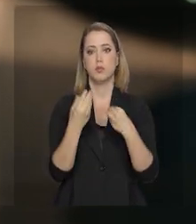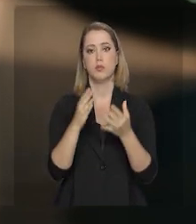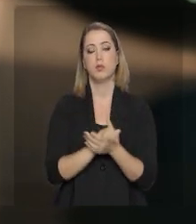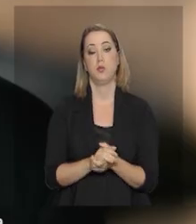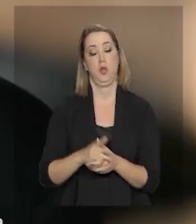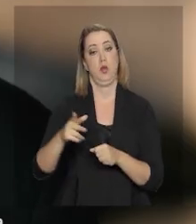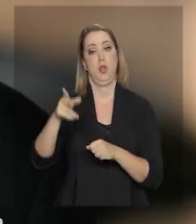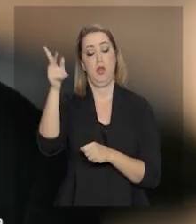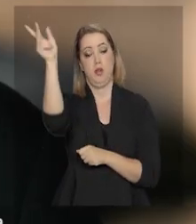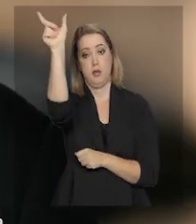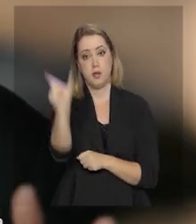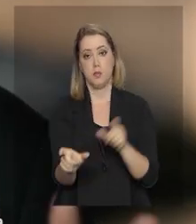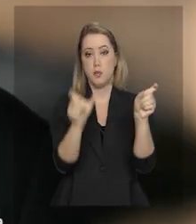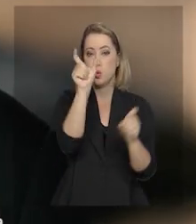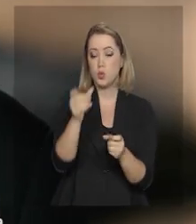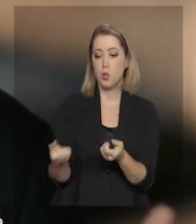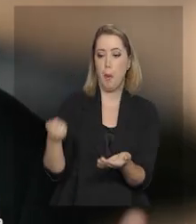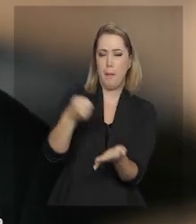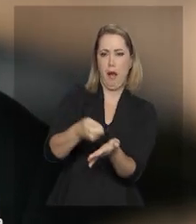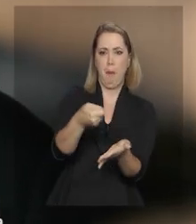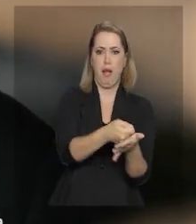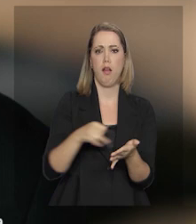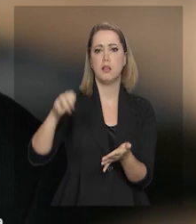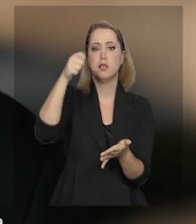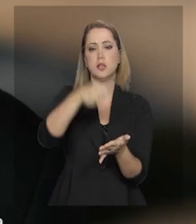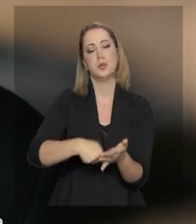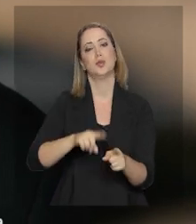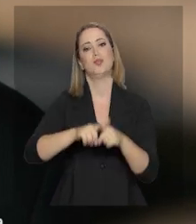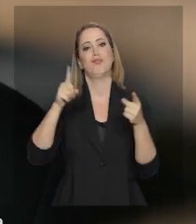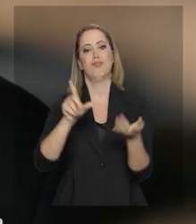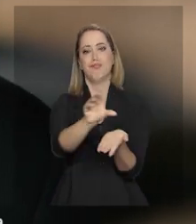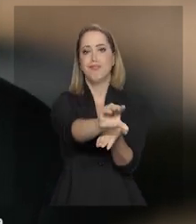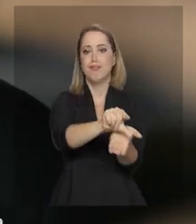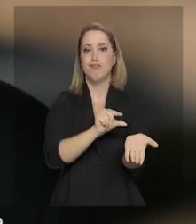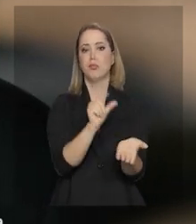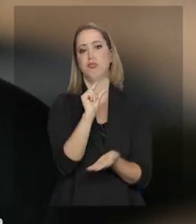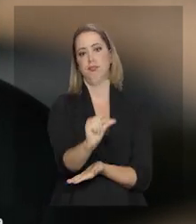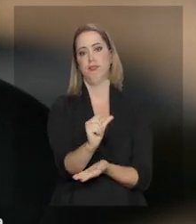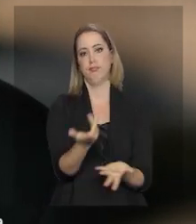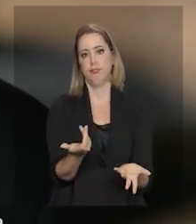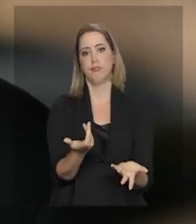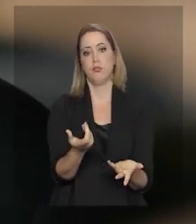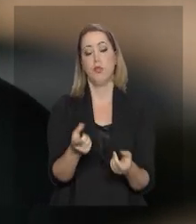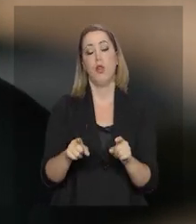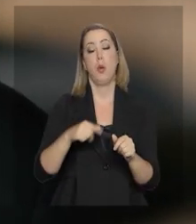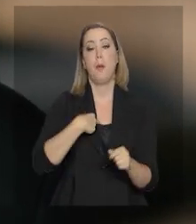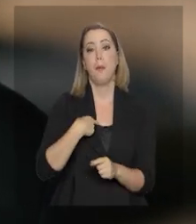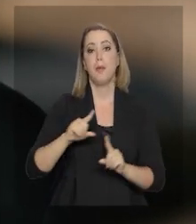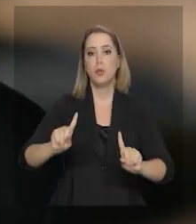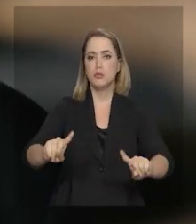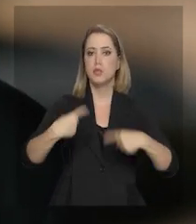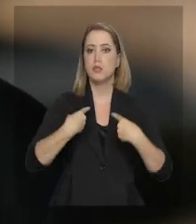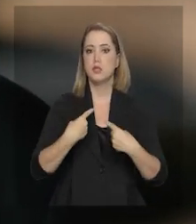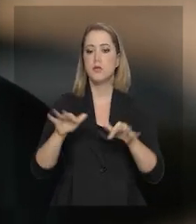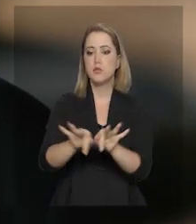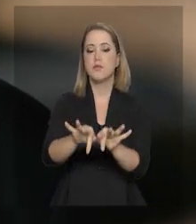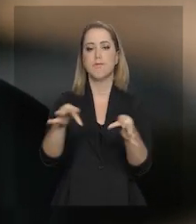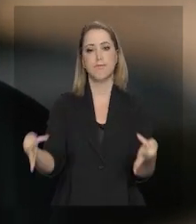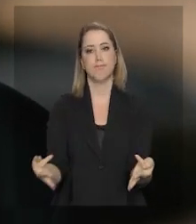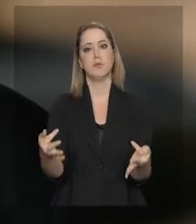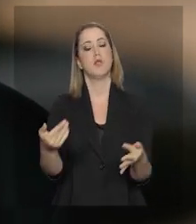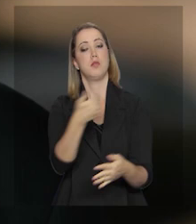me foi dada. Os brasileiros pagam muitos impostos e pouco recebem em troca. Meu desafio é